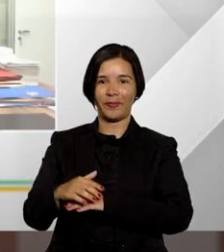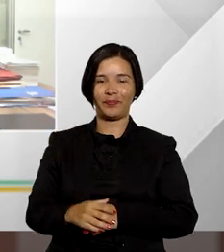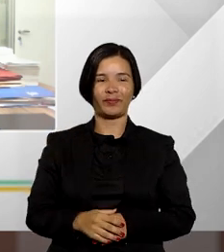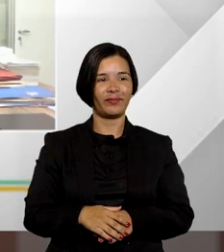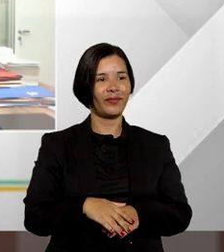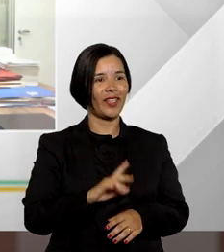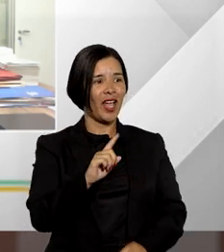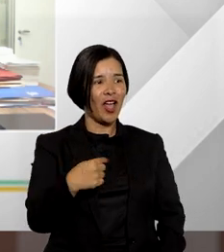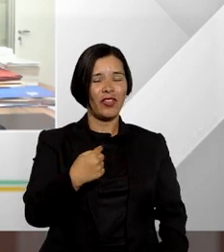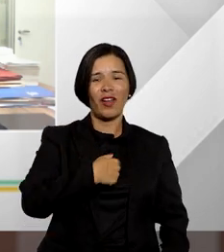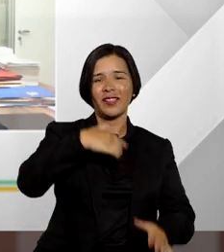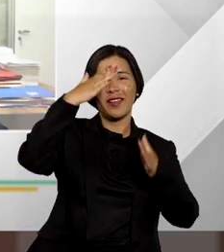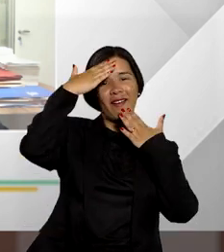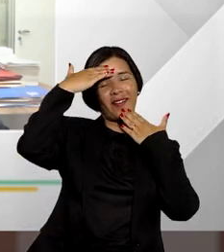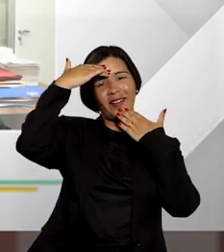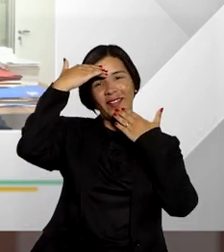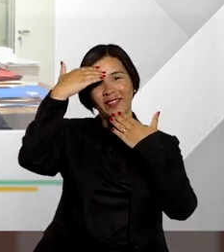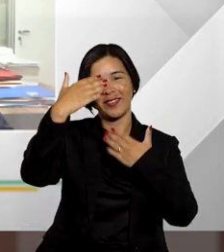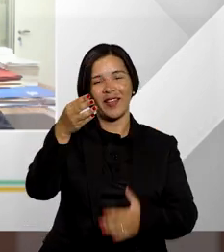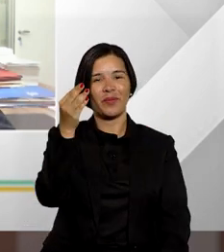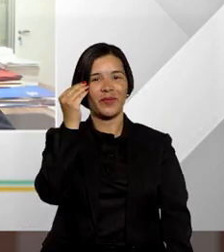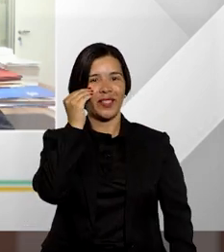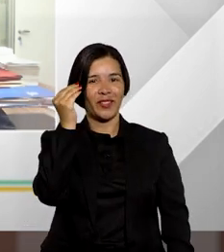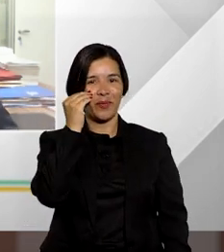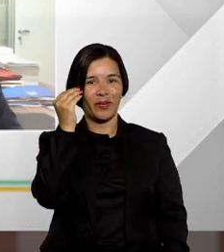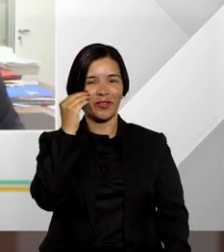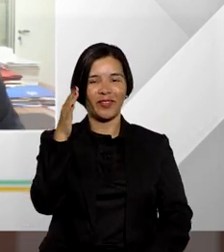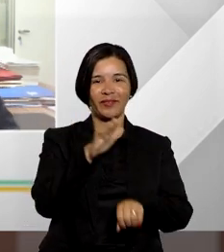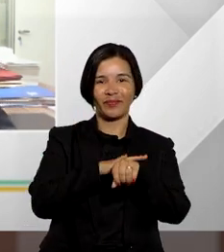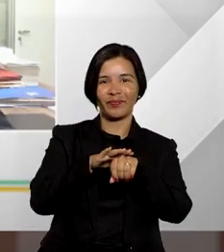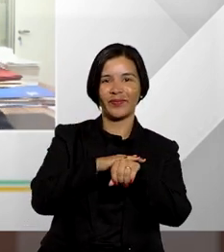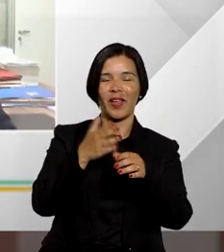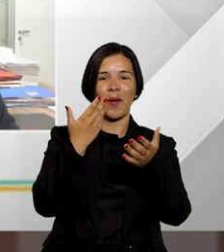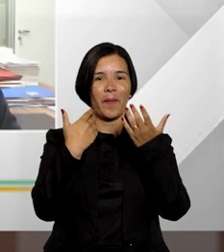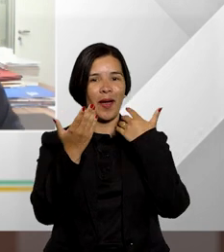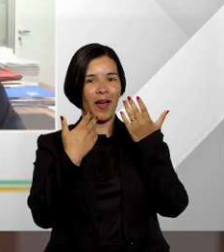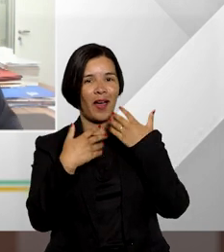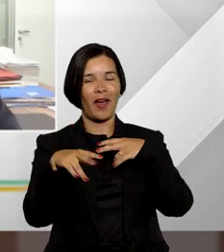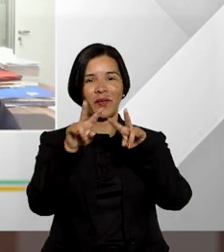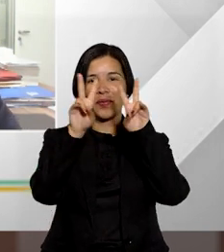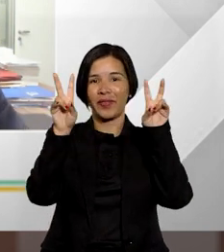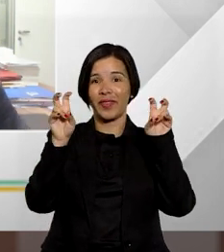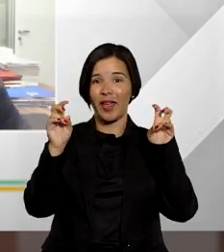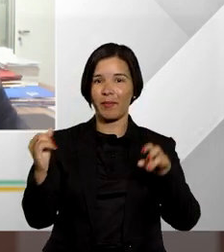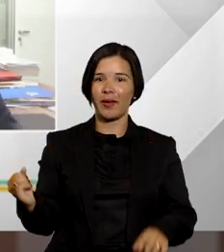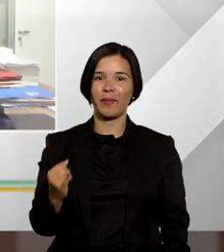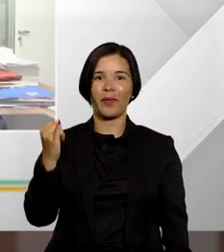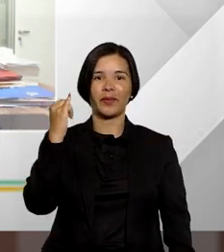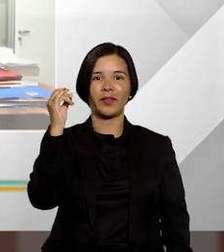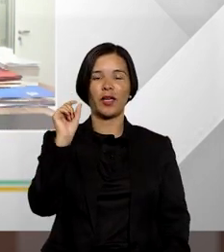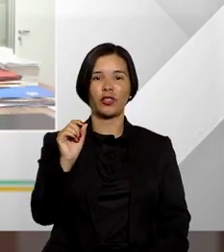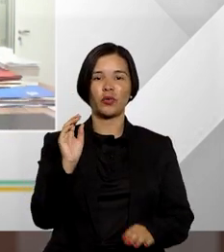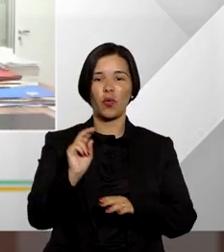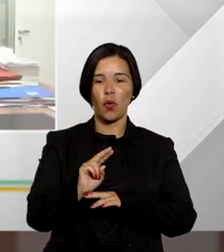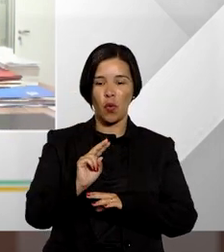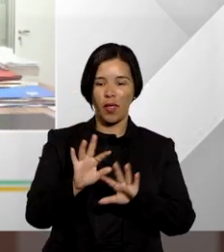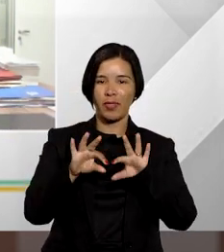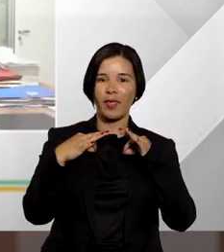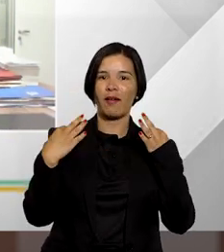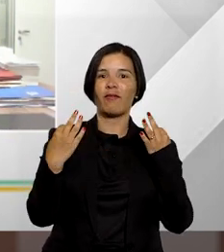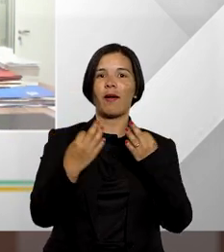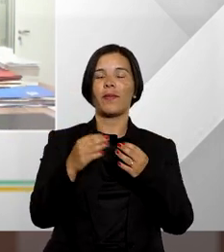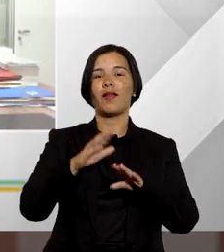Fátima nós é que agradecemos essa oportunidade de conversar sobre um tema tão importante para o sustento da família